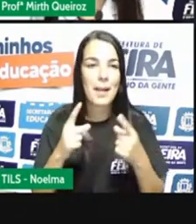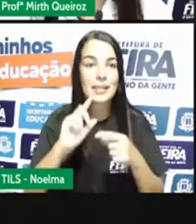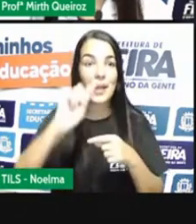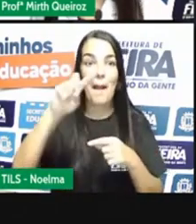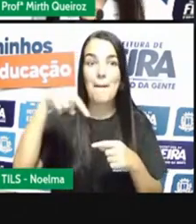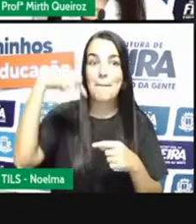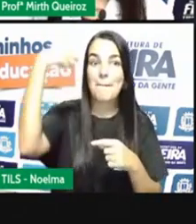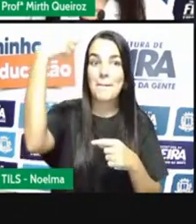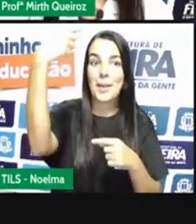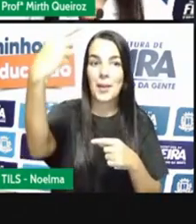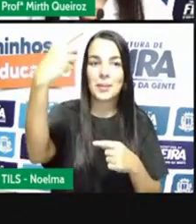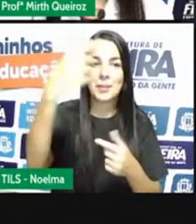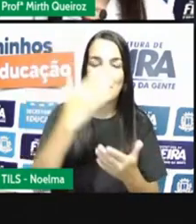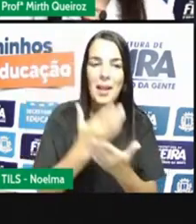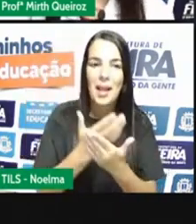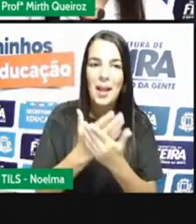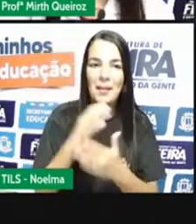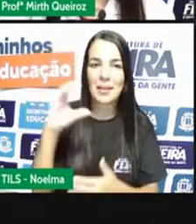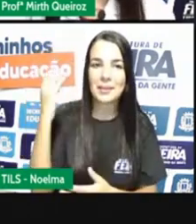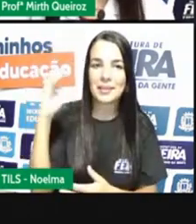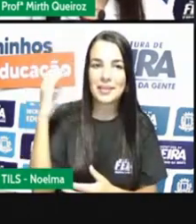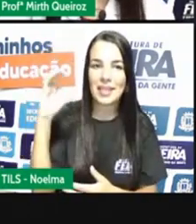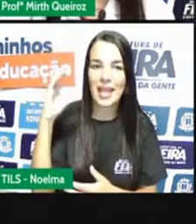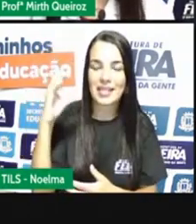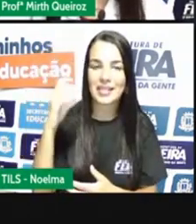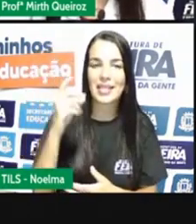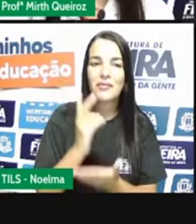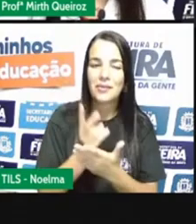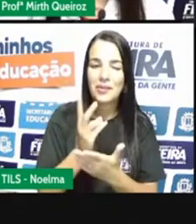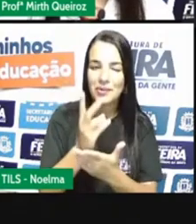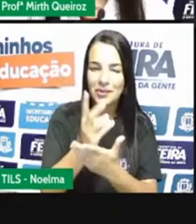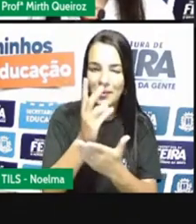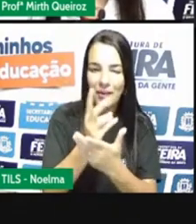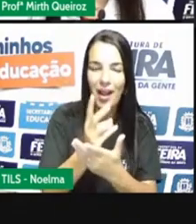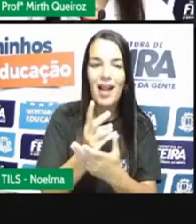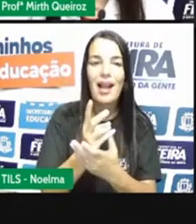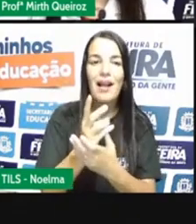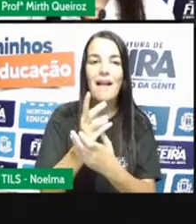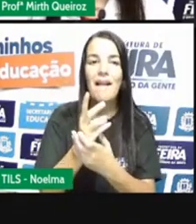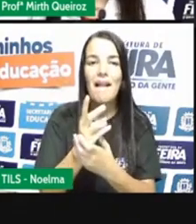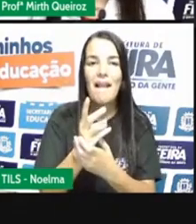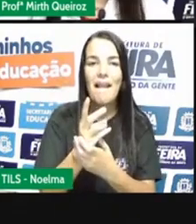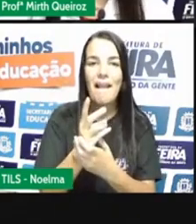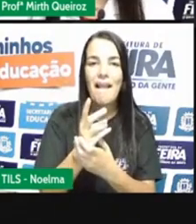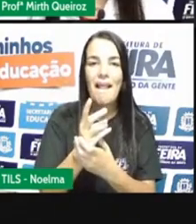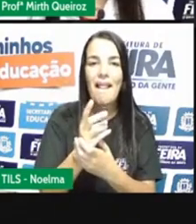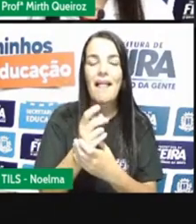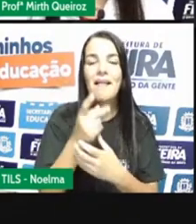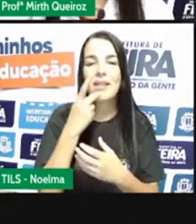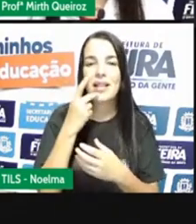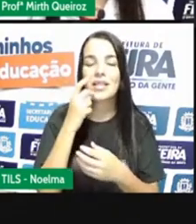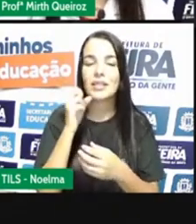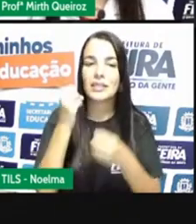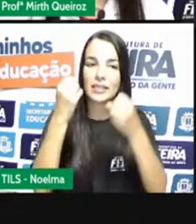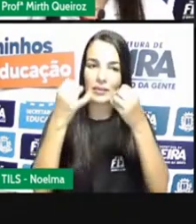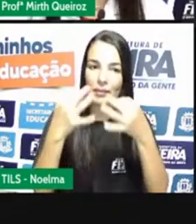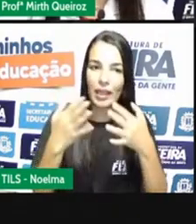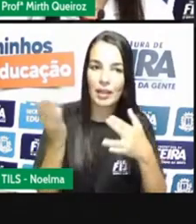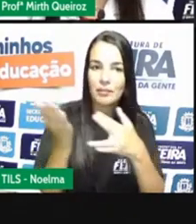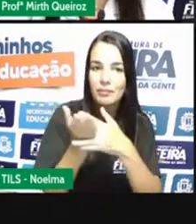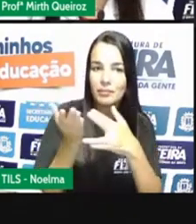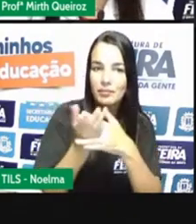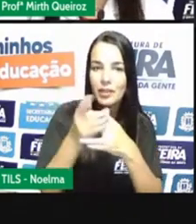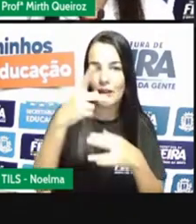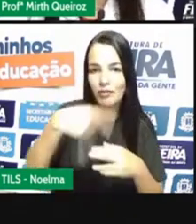próxima aula de ciências da natureza, a gente vai dar seguimento a esse assunto, a sobre frações, e vocês vão